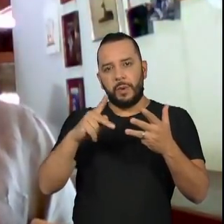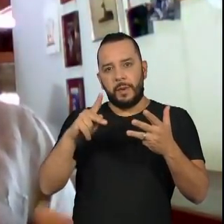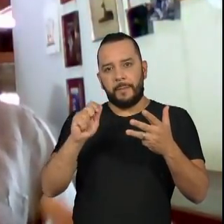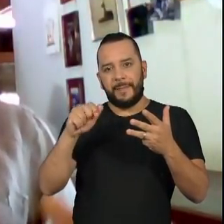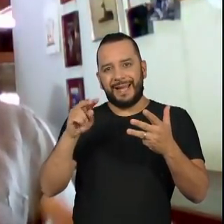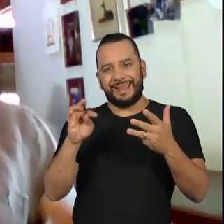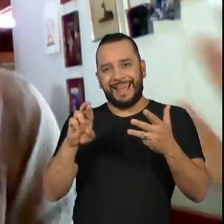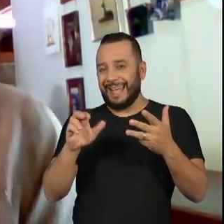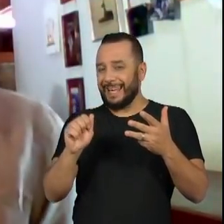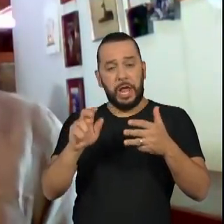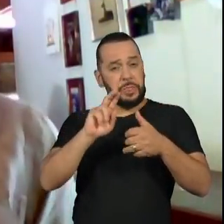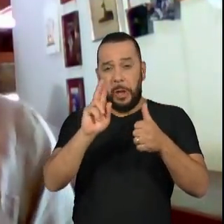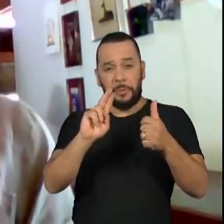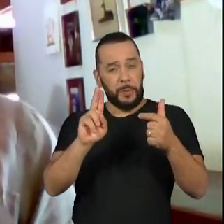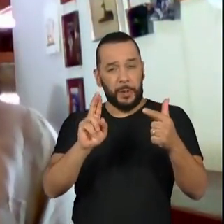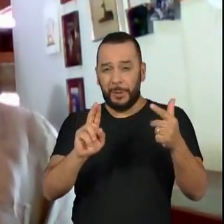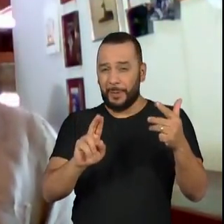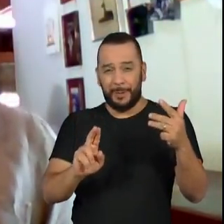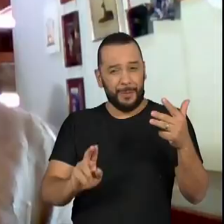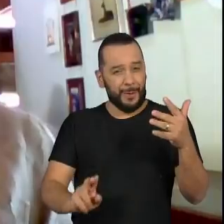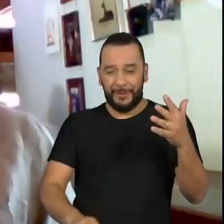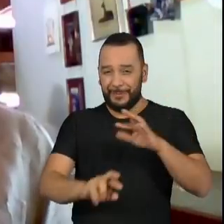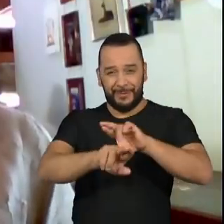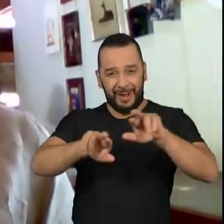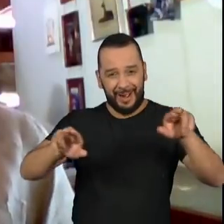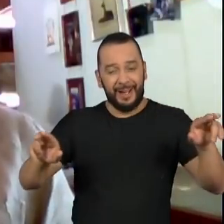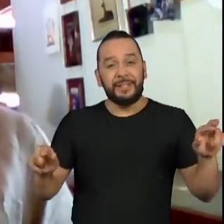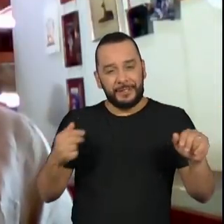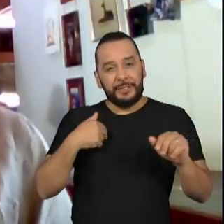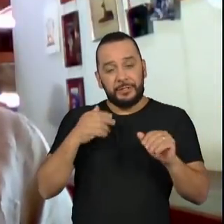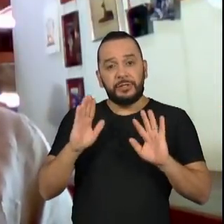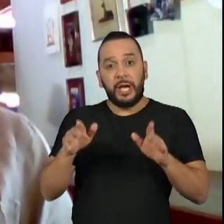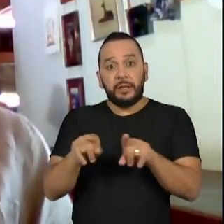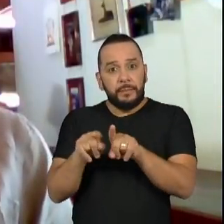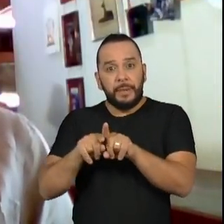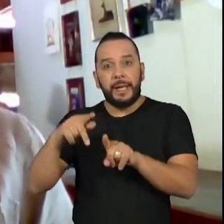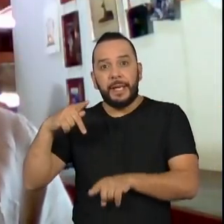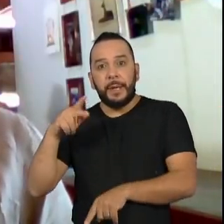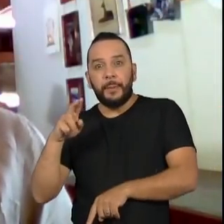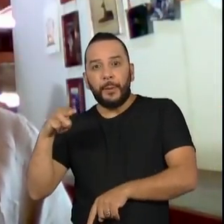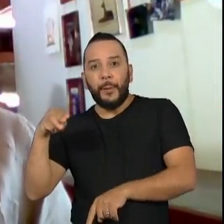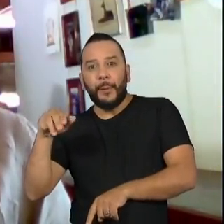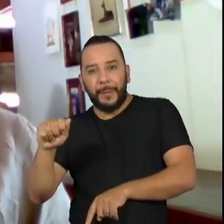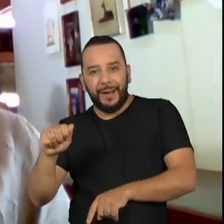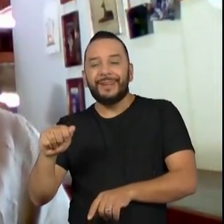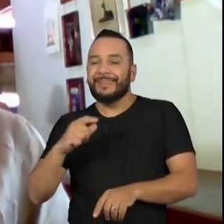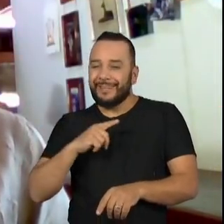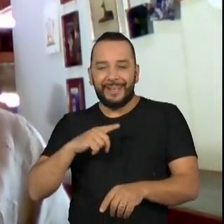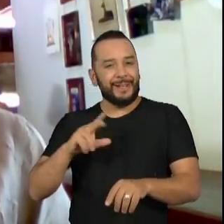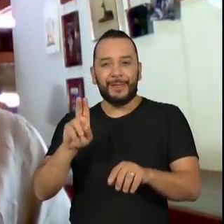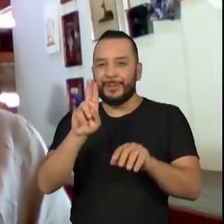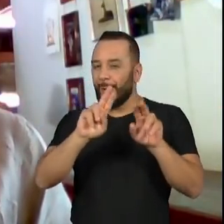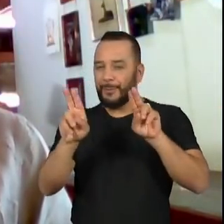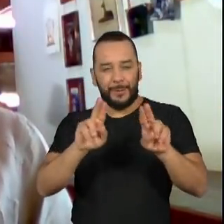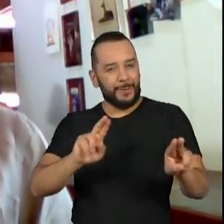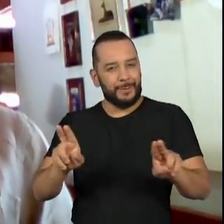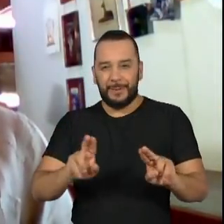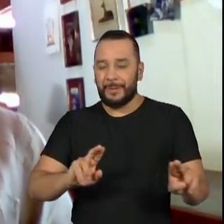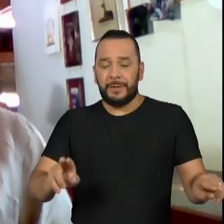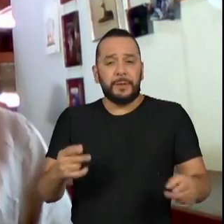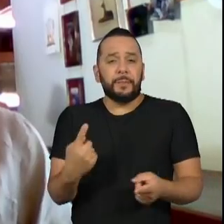puma, conhecido na América do Norte. Então, são vários nomes porque é uma espécie que habita